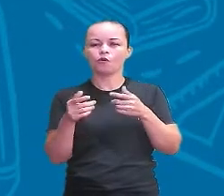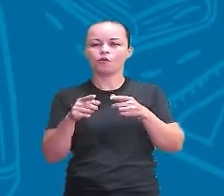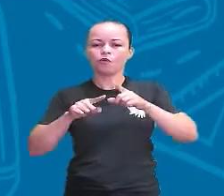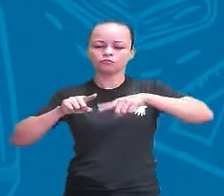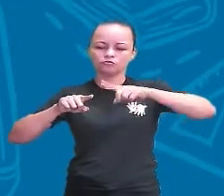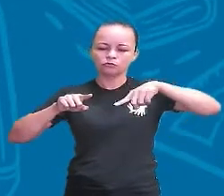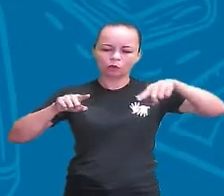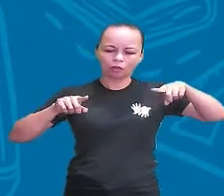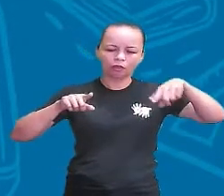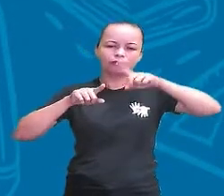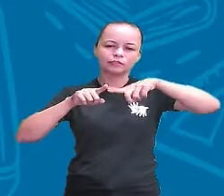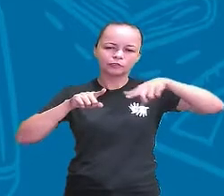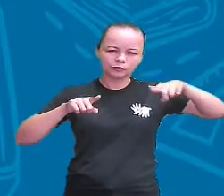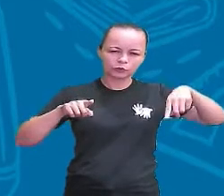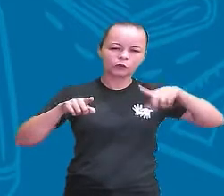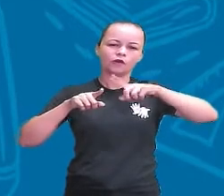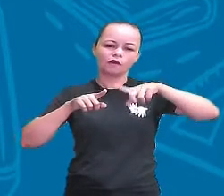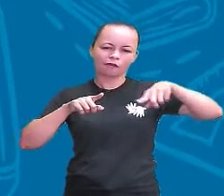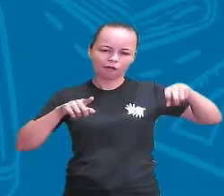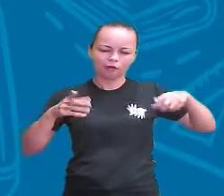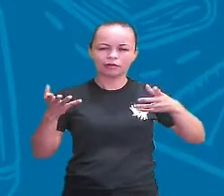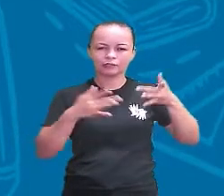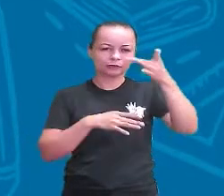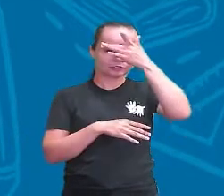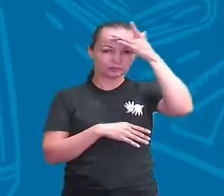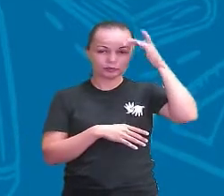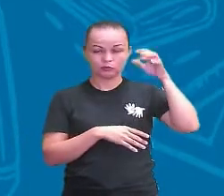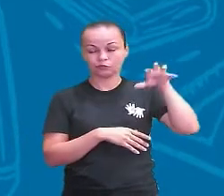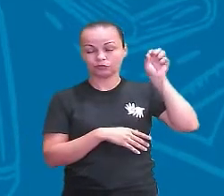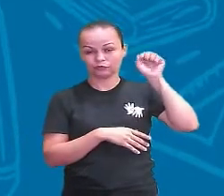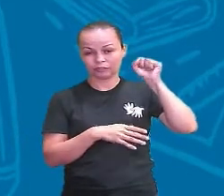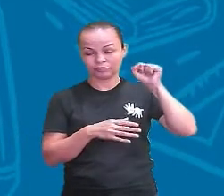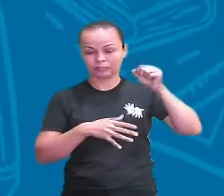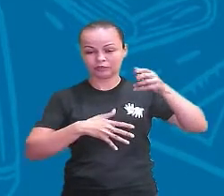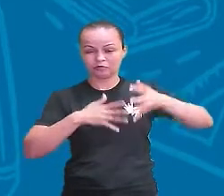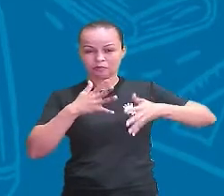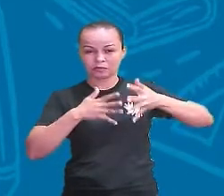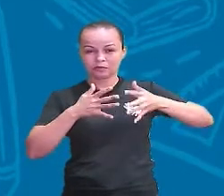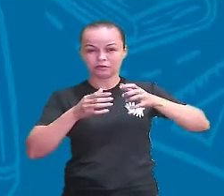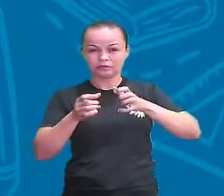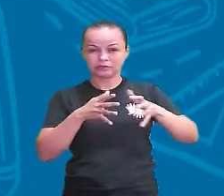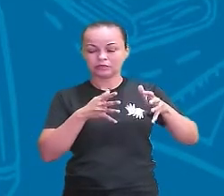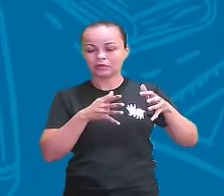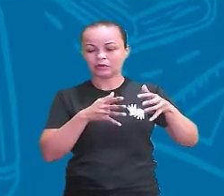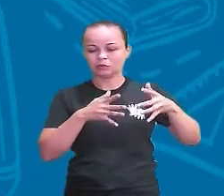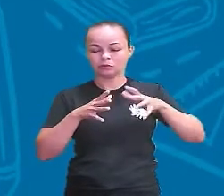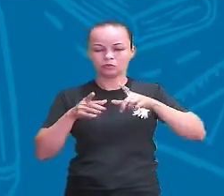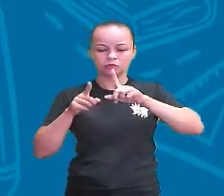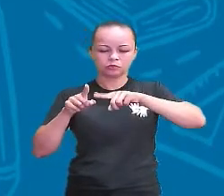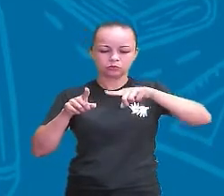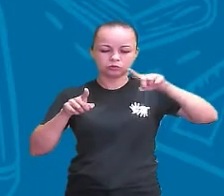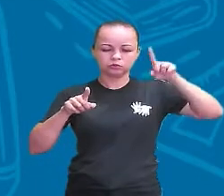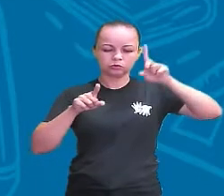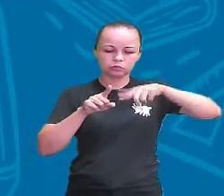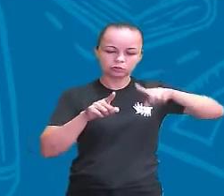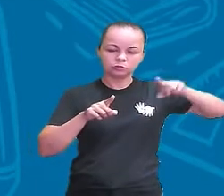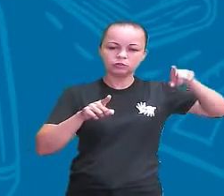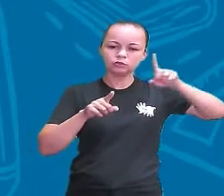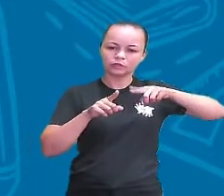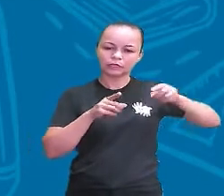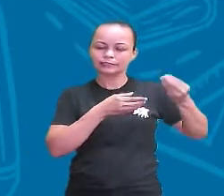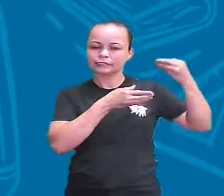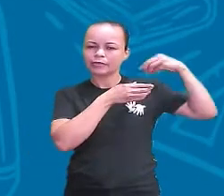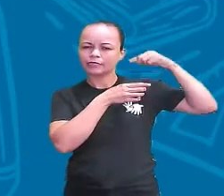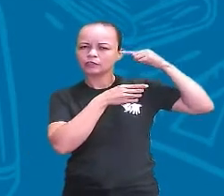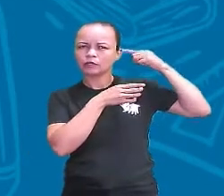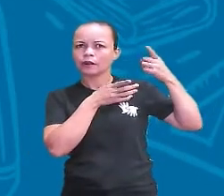orelha externa do ouvinte e que causarão uma vibração no tímpano. Então, quando a gente ouve o som, aqui dentro a